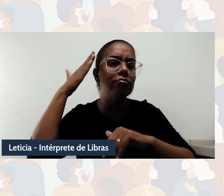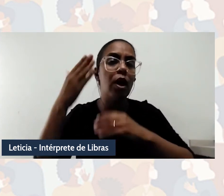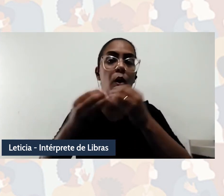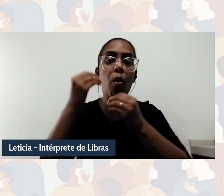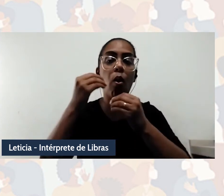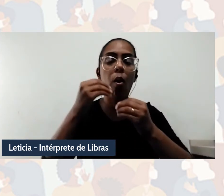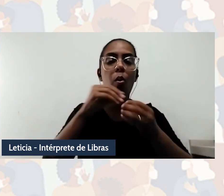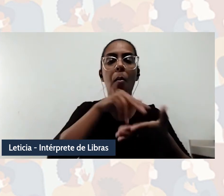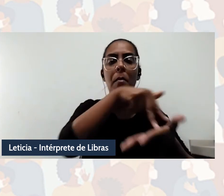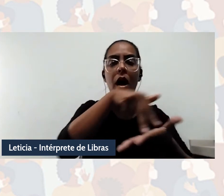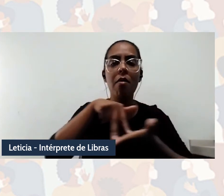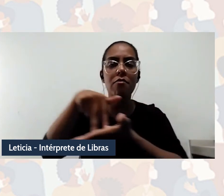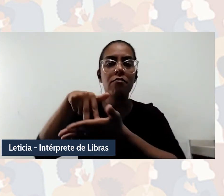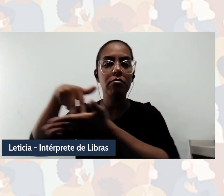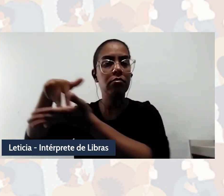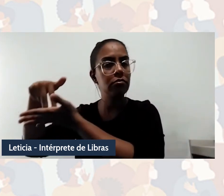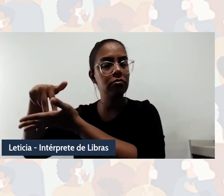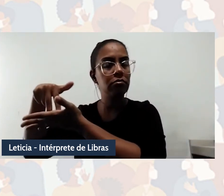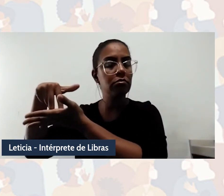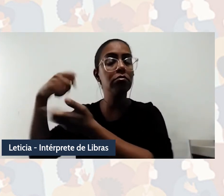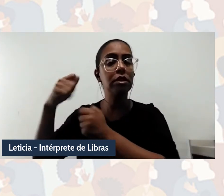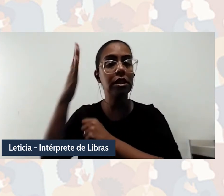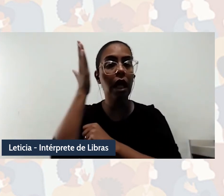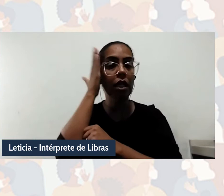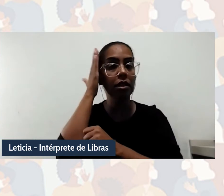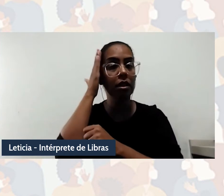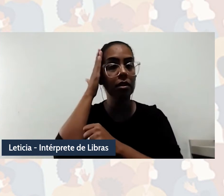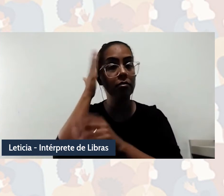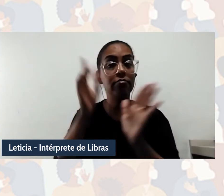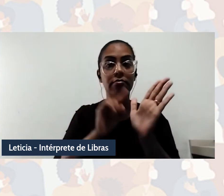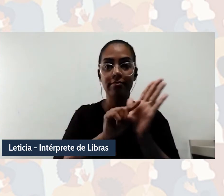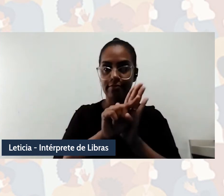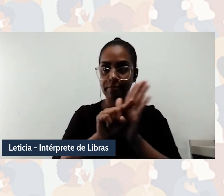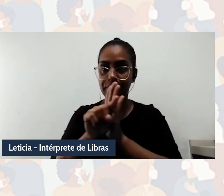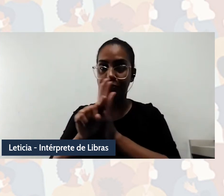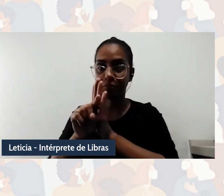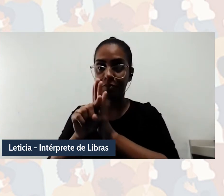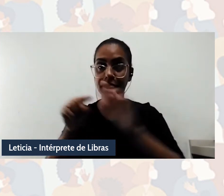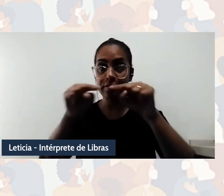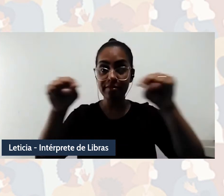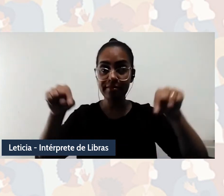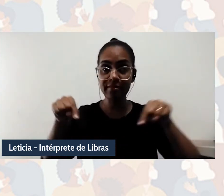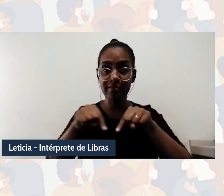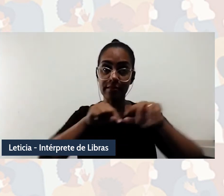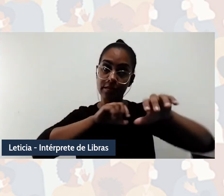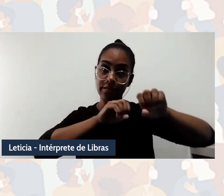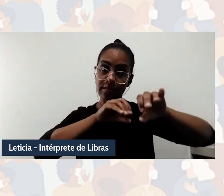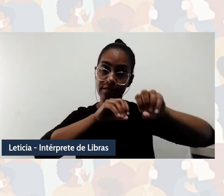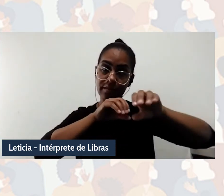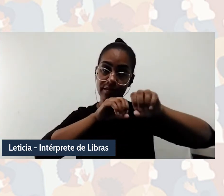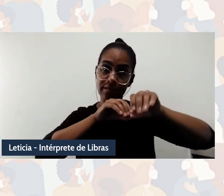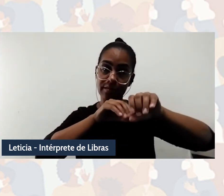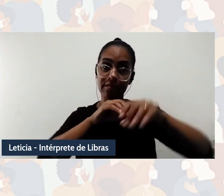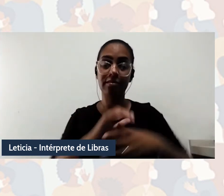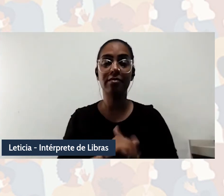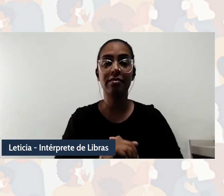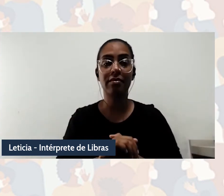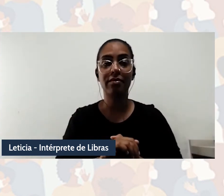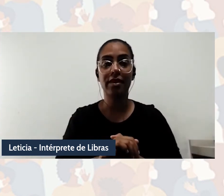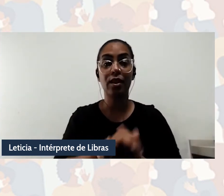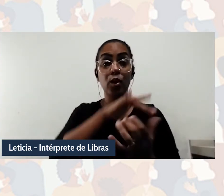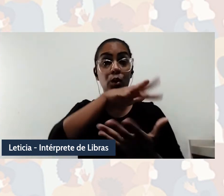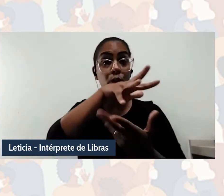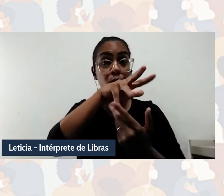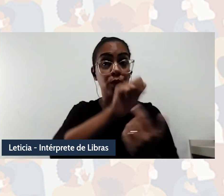lópus de enunciação, na pesquisa, na sala de aula, no e com o mundo, na minha